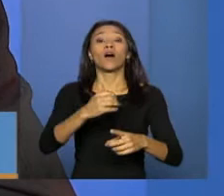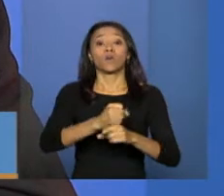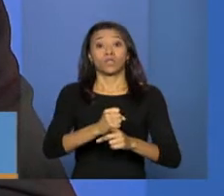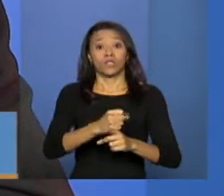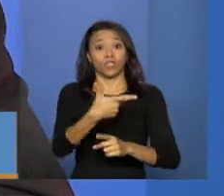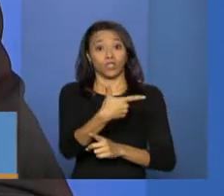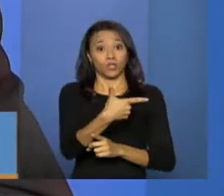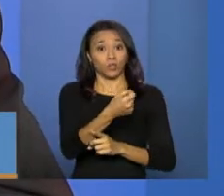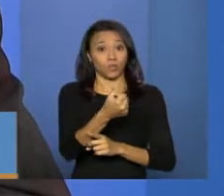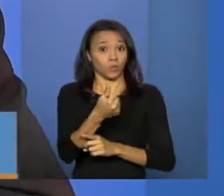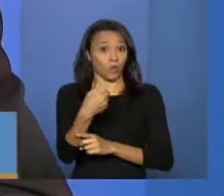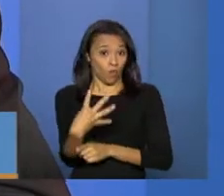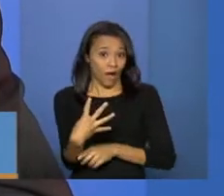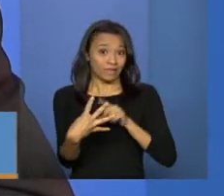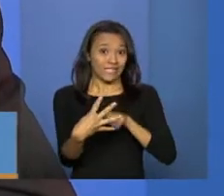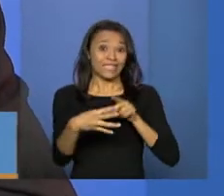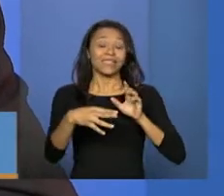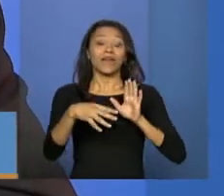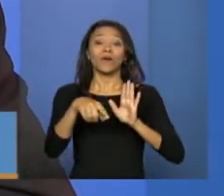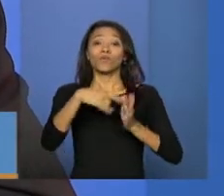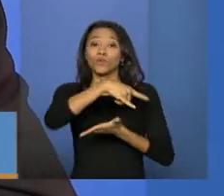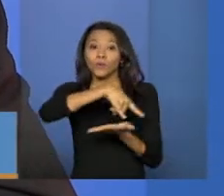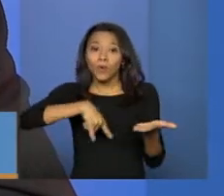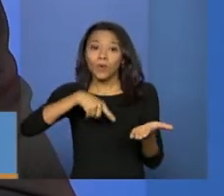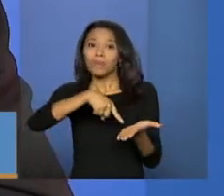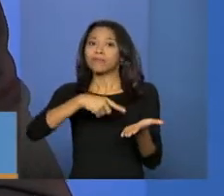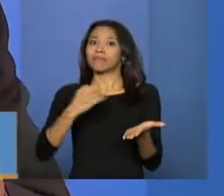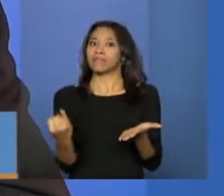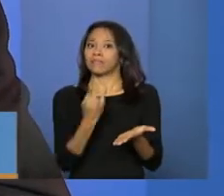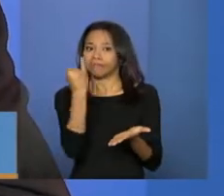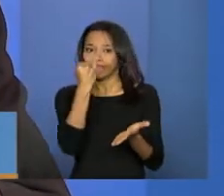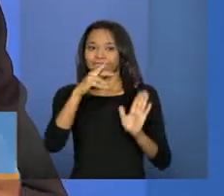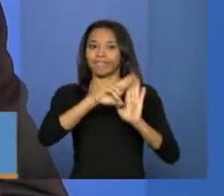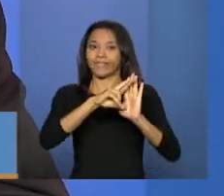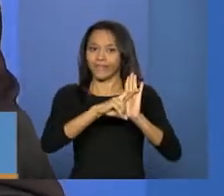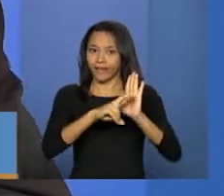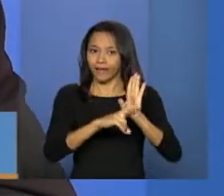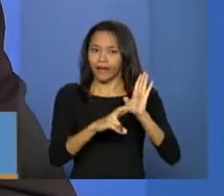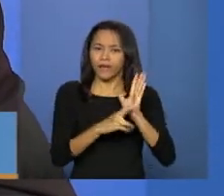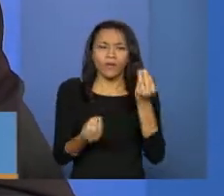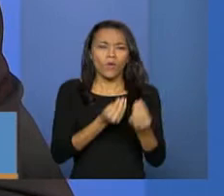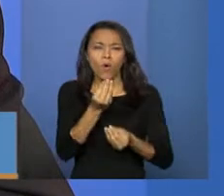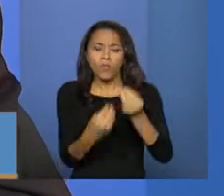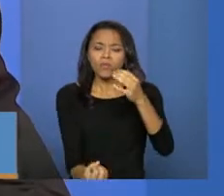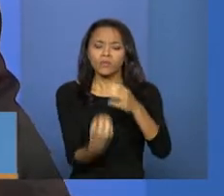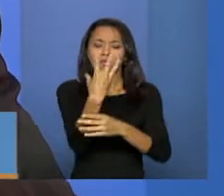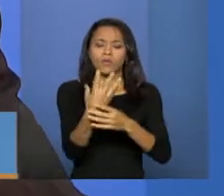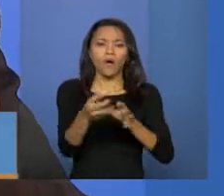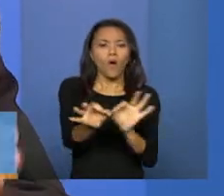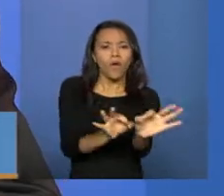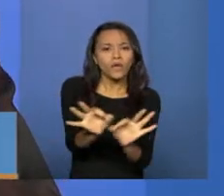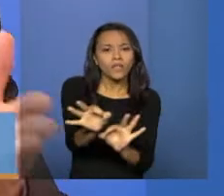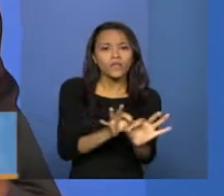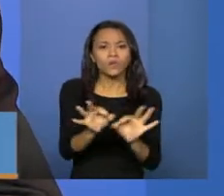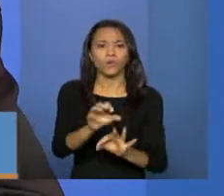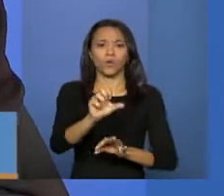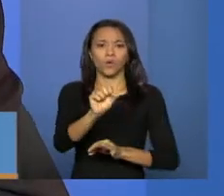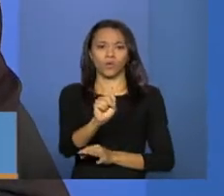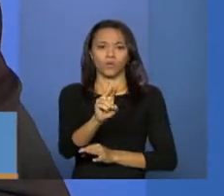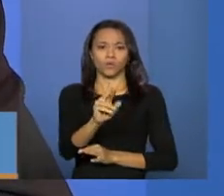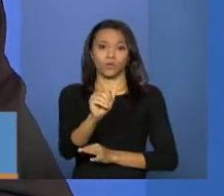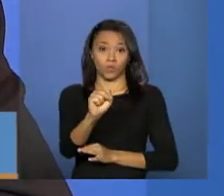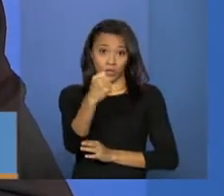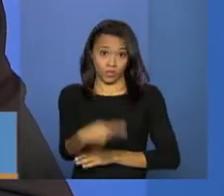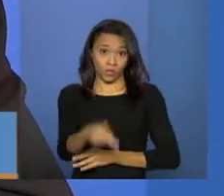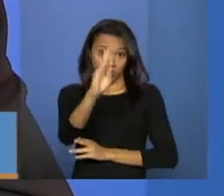É um documento importante que estabelece os eixos estruturantes para a implantação do SUAS no Brasil. Dentre eles, um dos principais